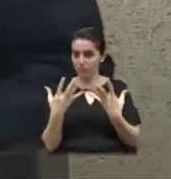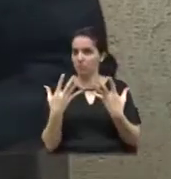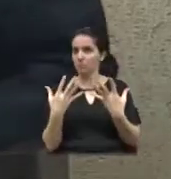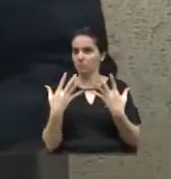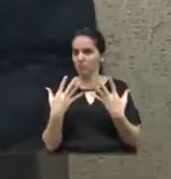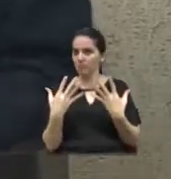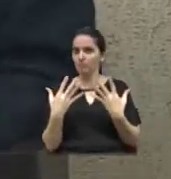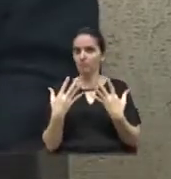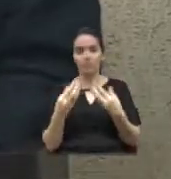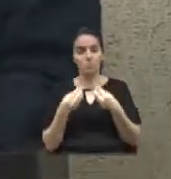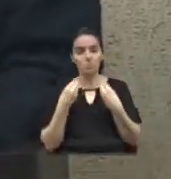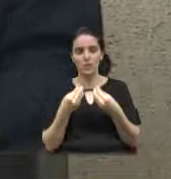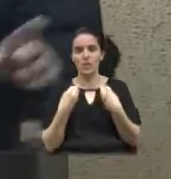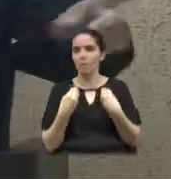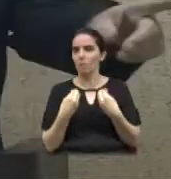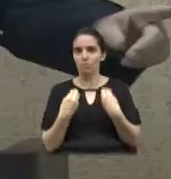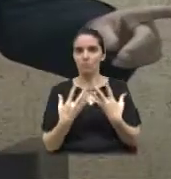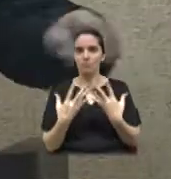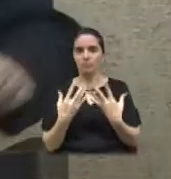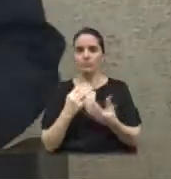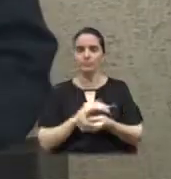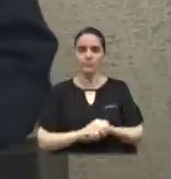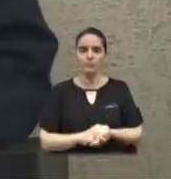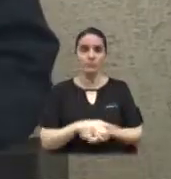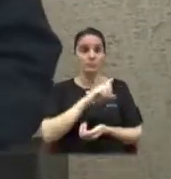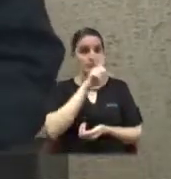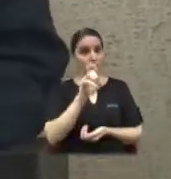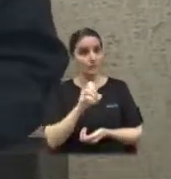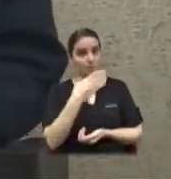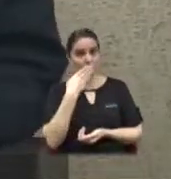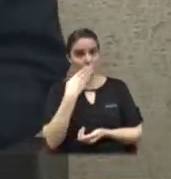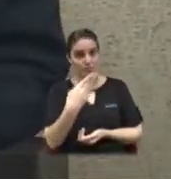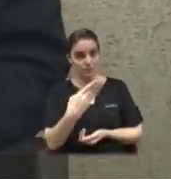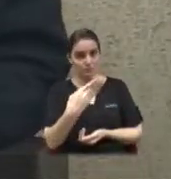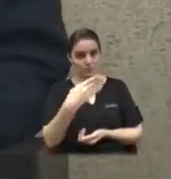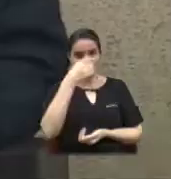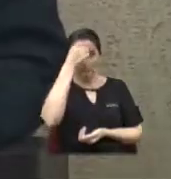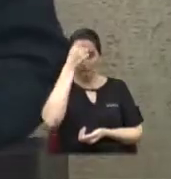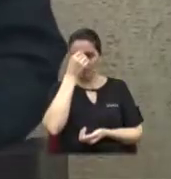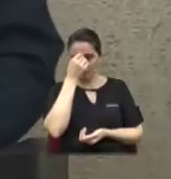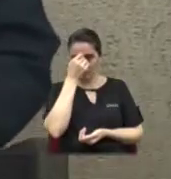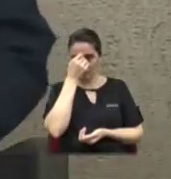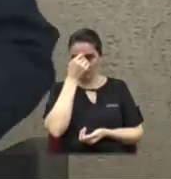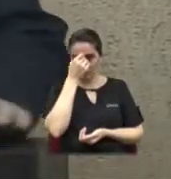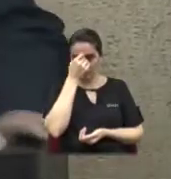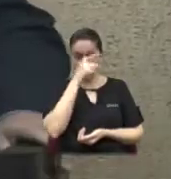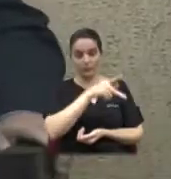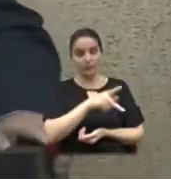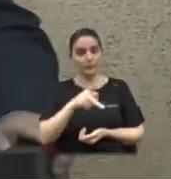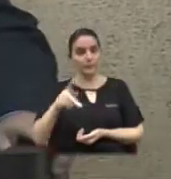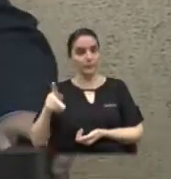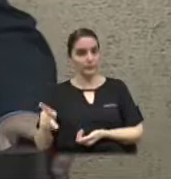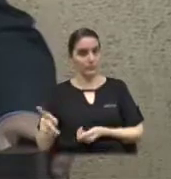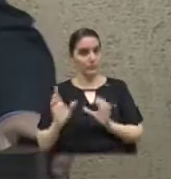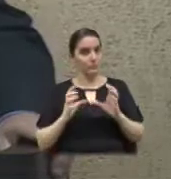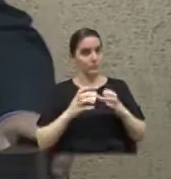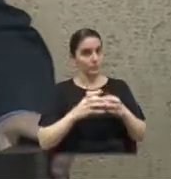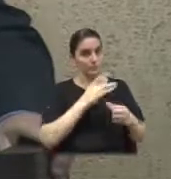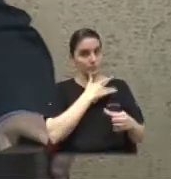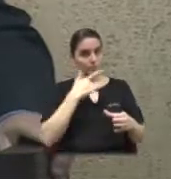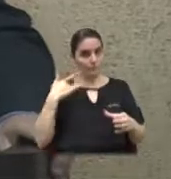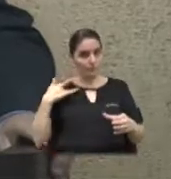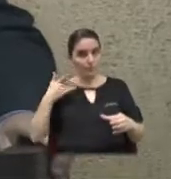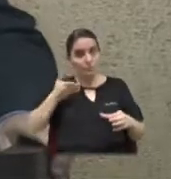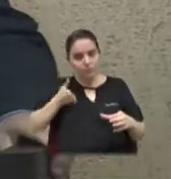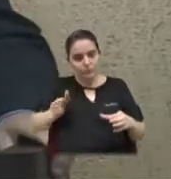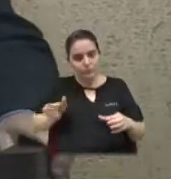inacreditável. Eu pedi ao doutor Rafael Camarga, presidente da comissão de saúde, que fosse até o